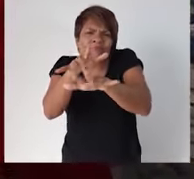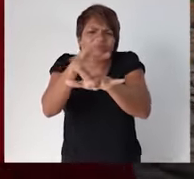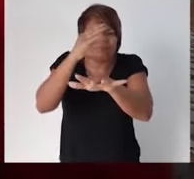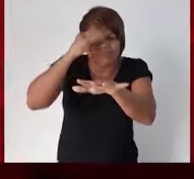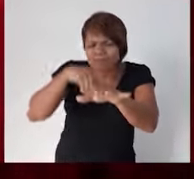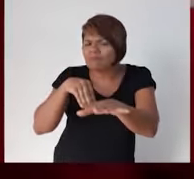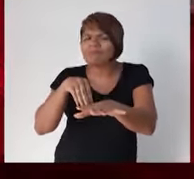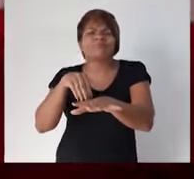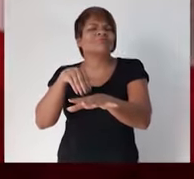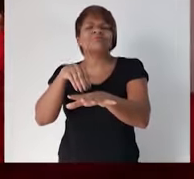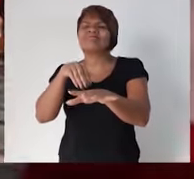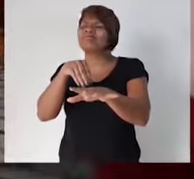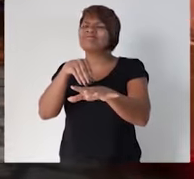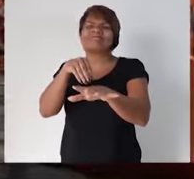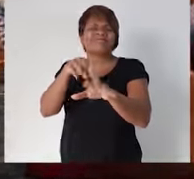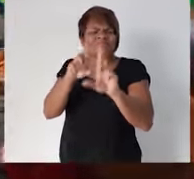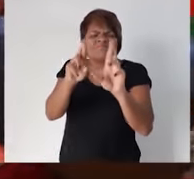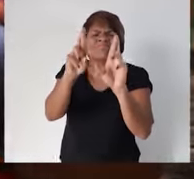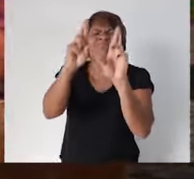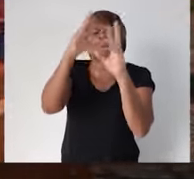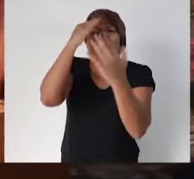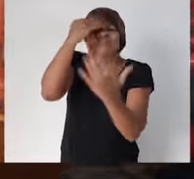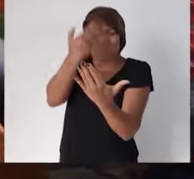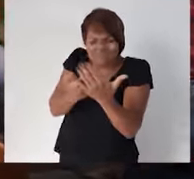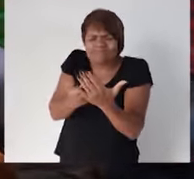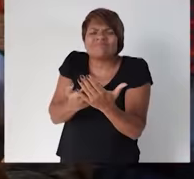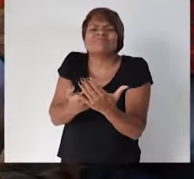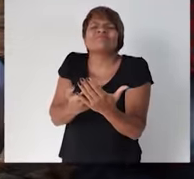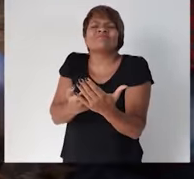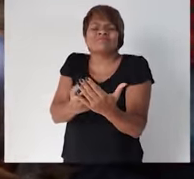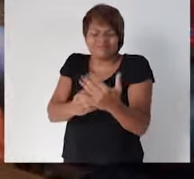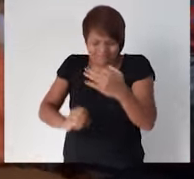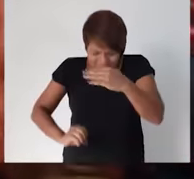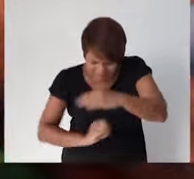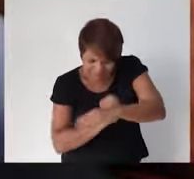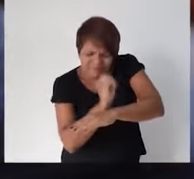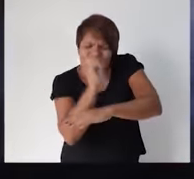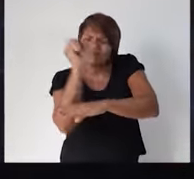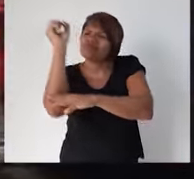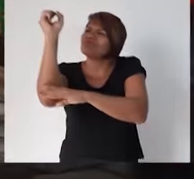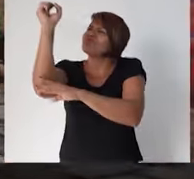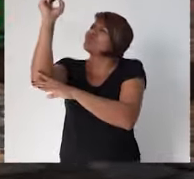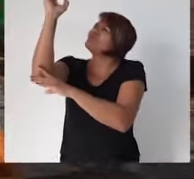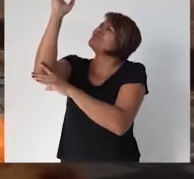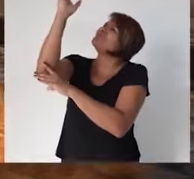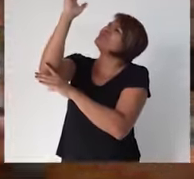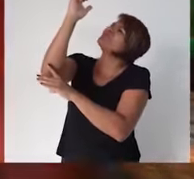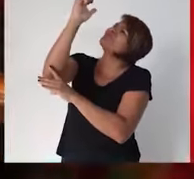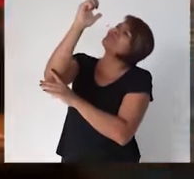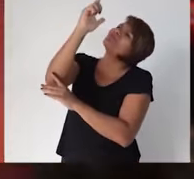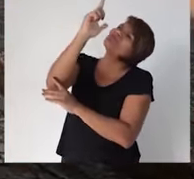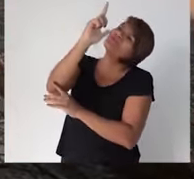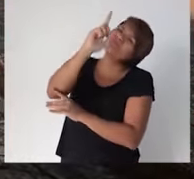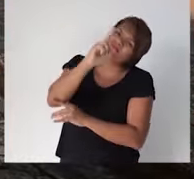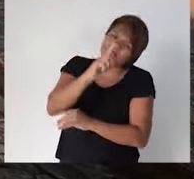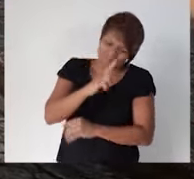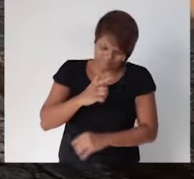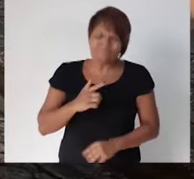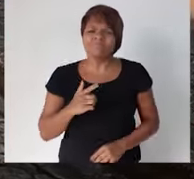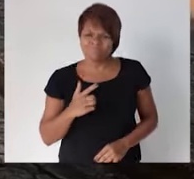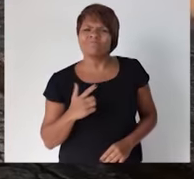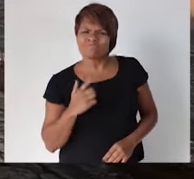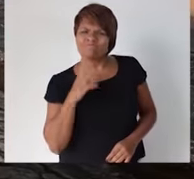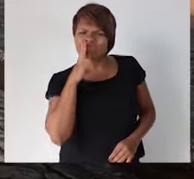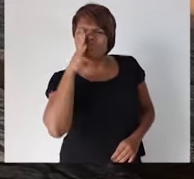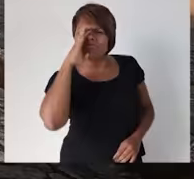fé e esperança de ver o dia raiar. Eu sou